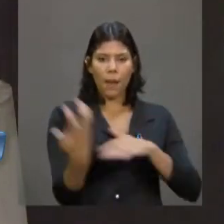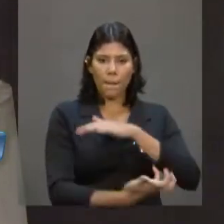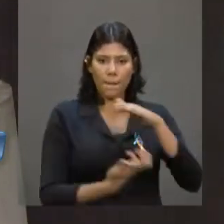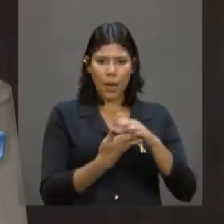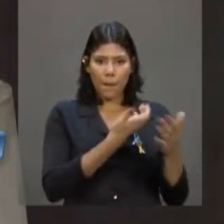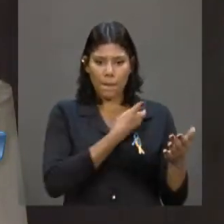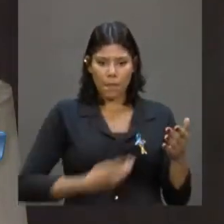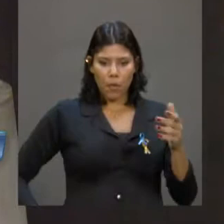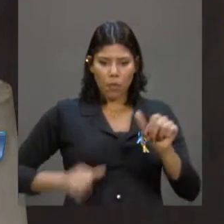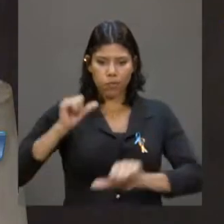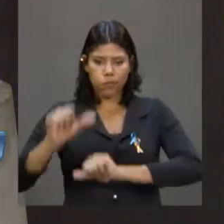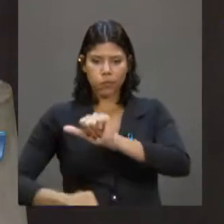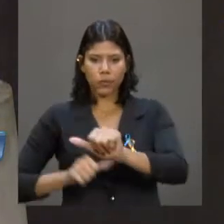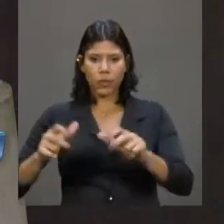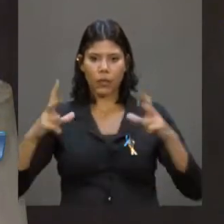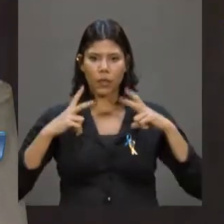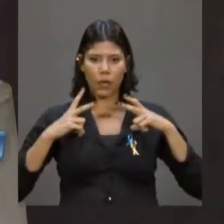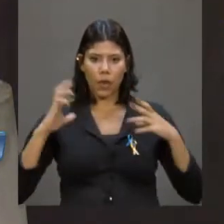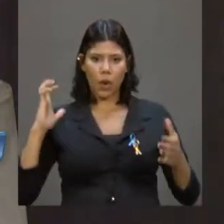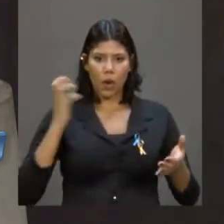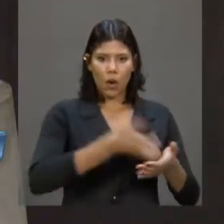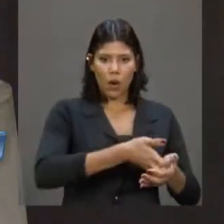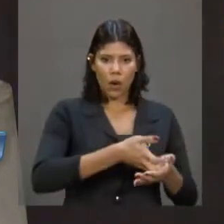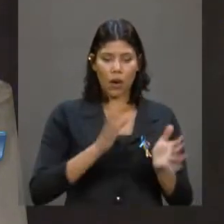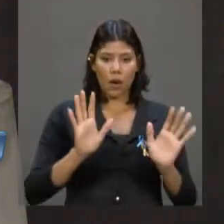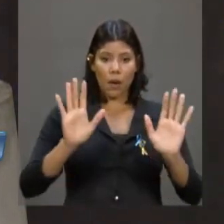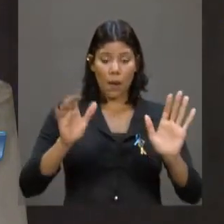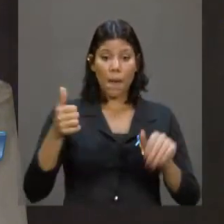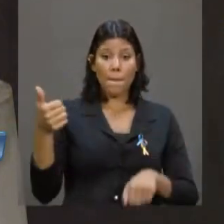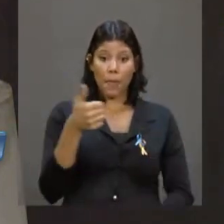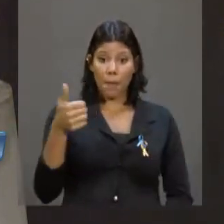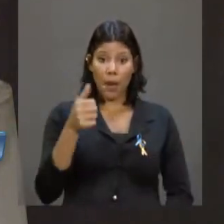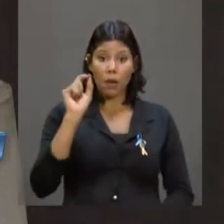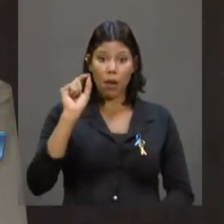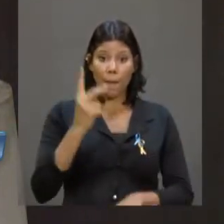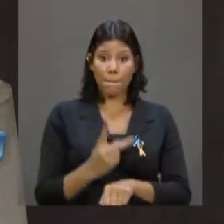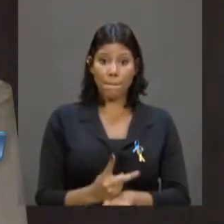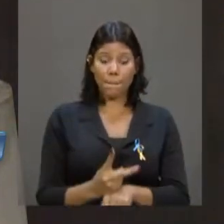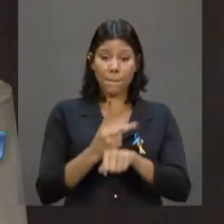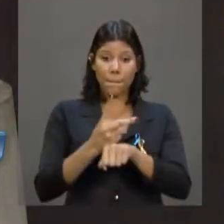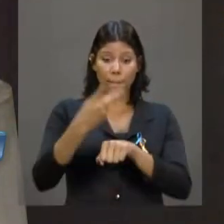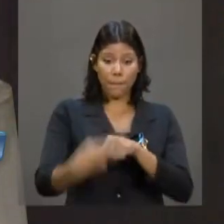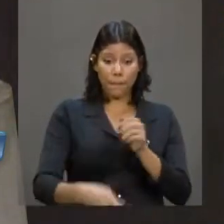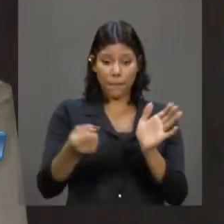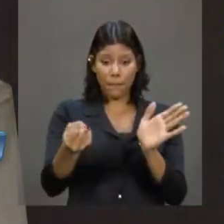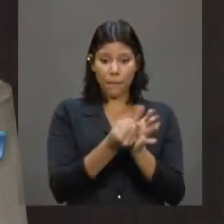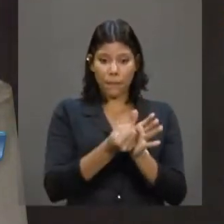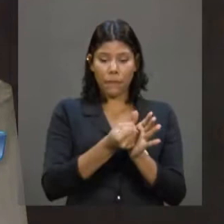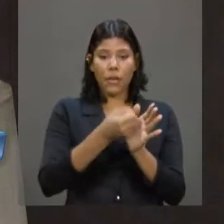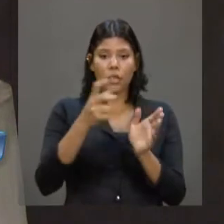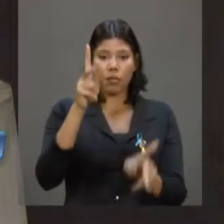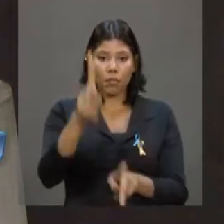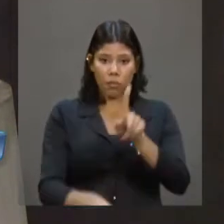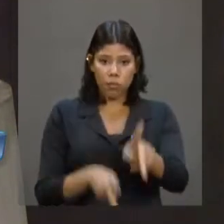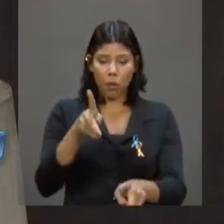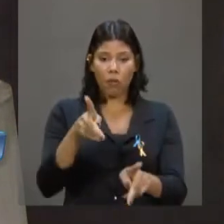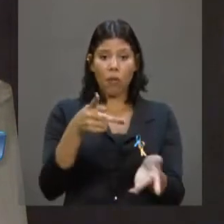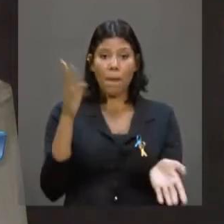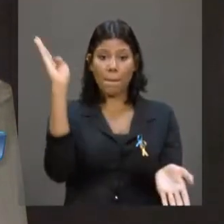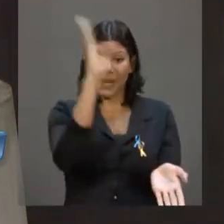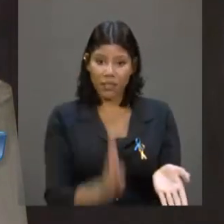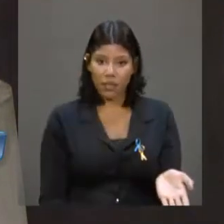público. Em primeiro lugar, é patrimônio do povo brasileiro, não é do governo, muito menos do presidente, muito menos do governo Bolsonaro.